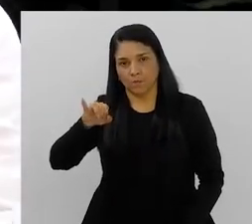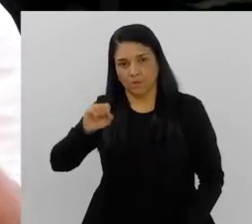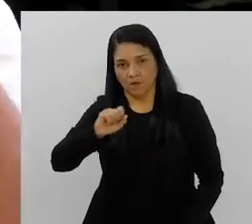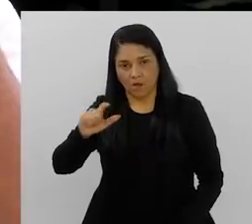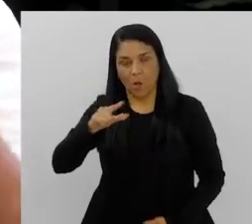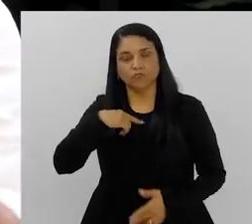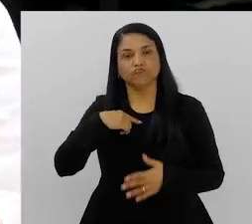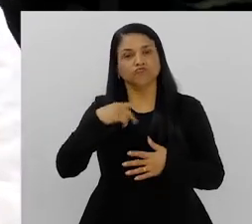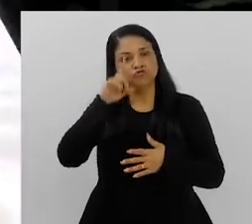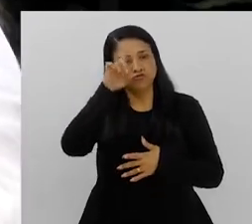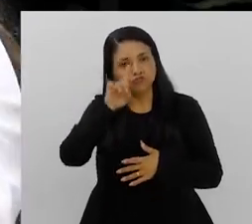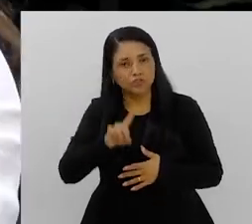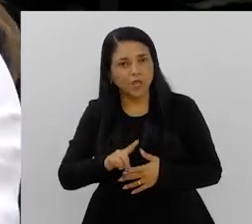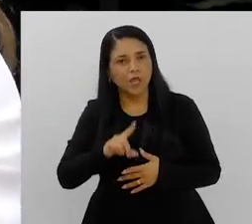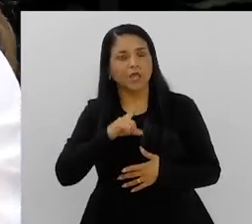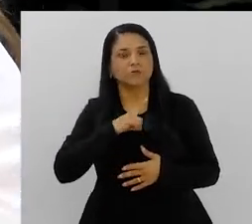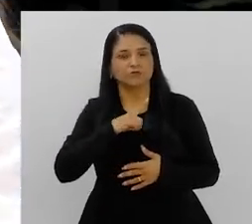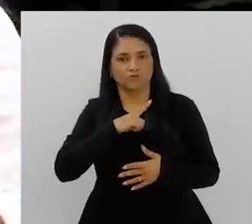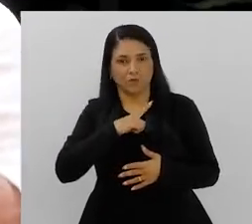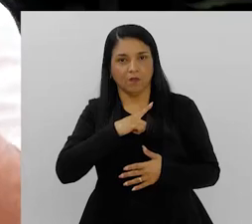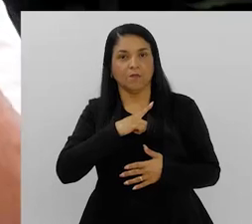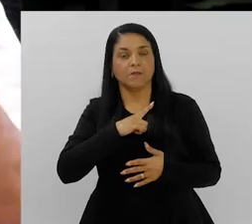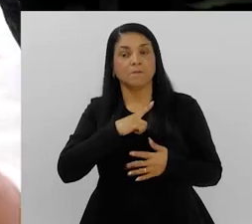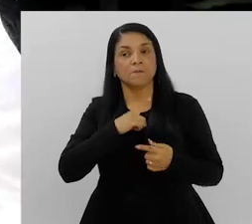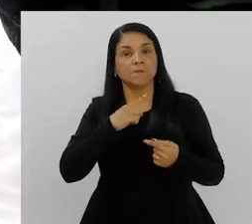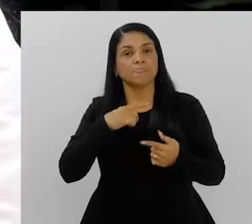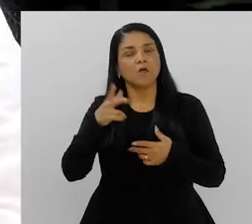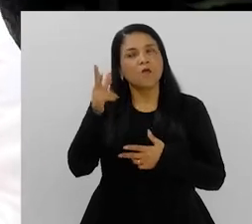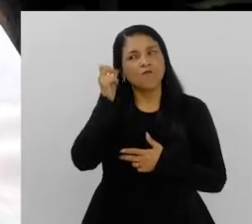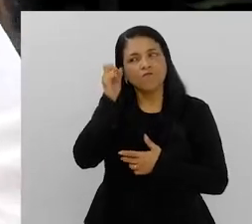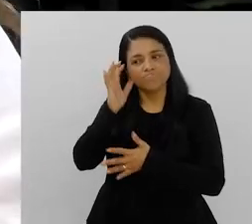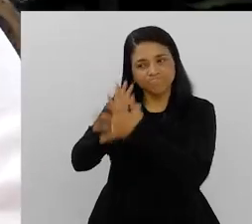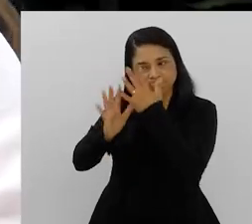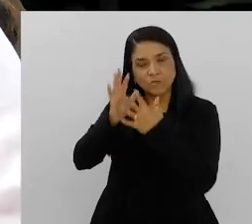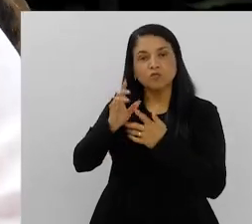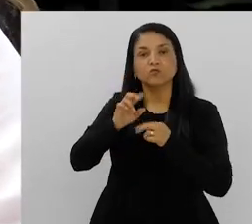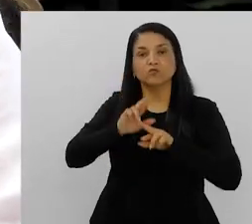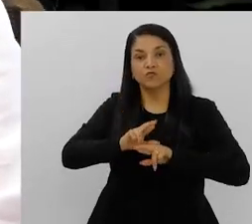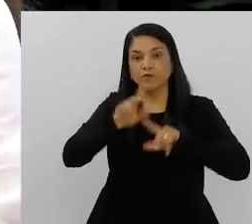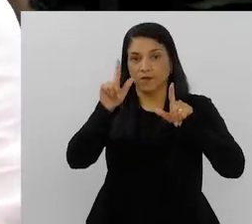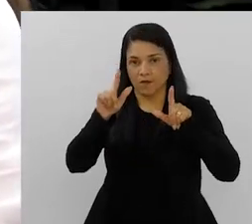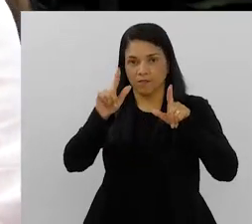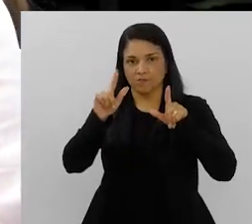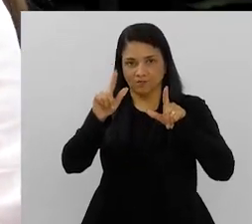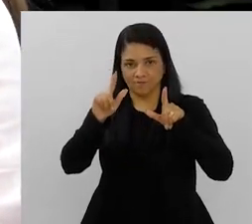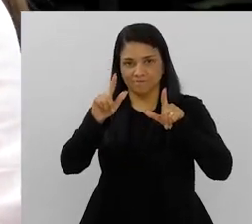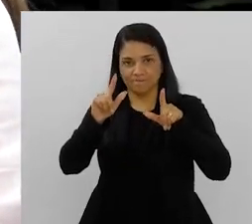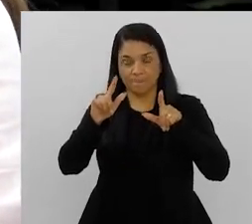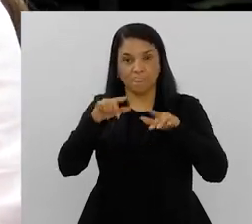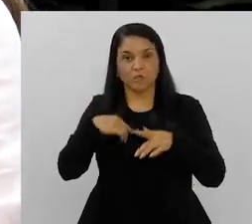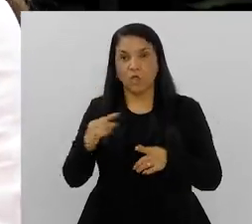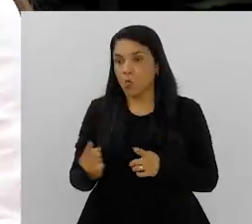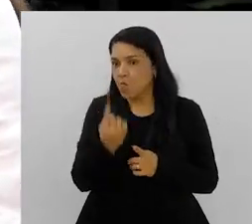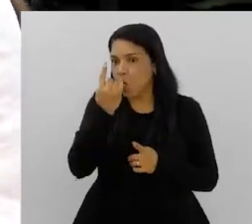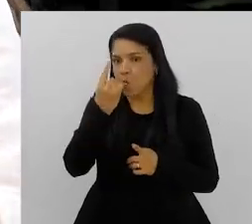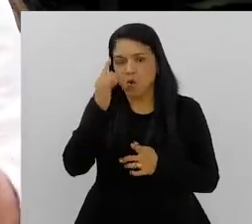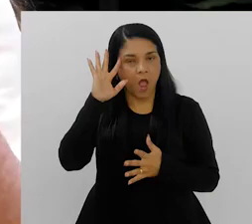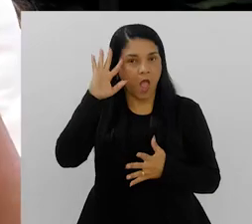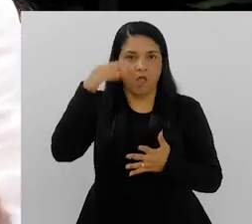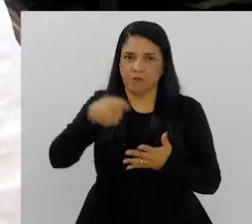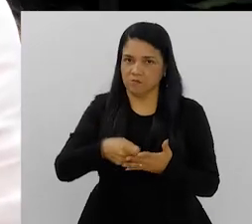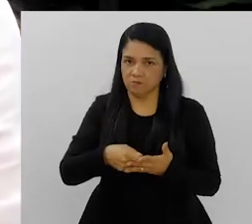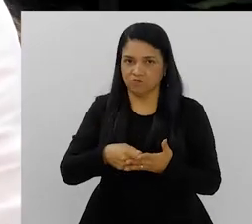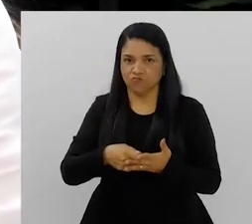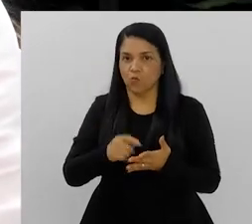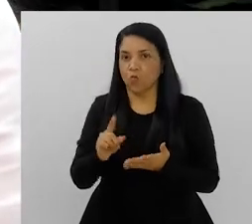discussão de promoção de direitos, de possibilidade dessa escuta do diferente que foi colocado. Não há